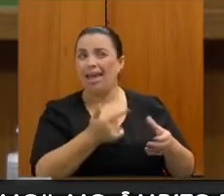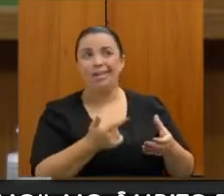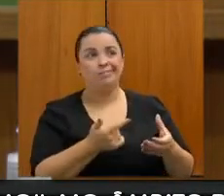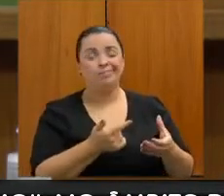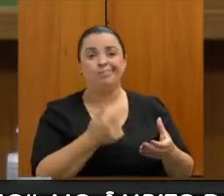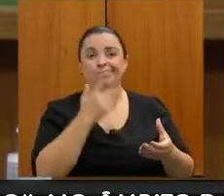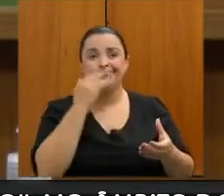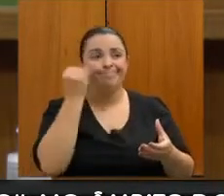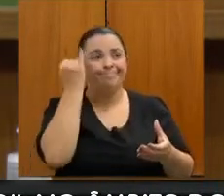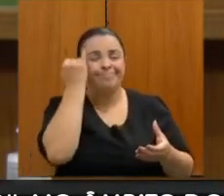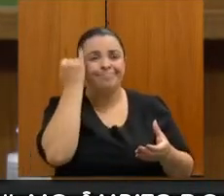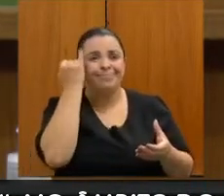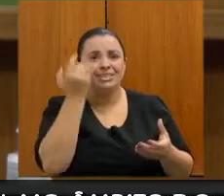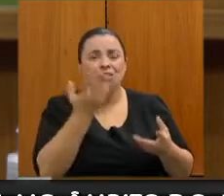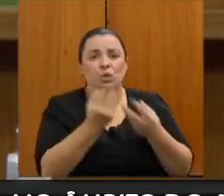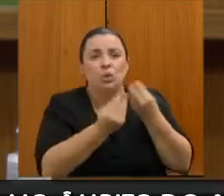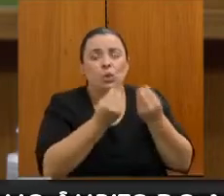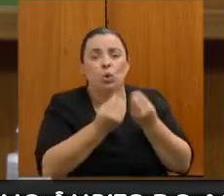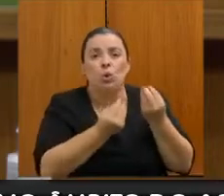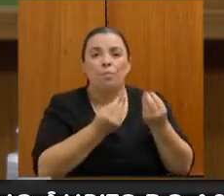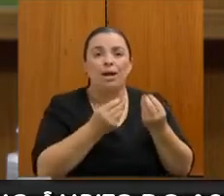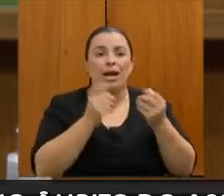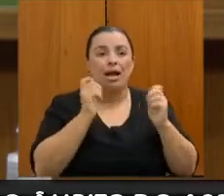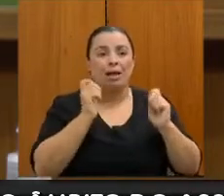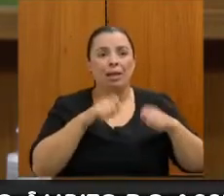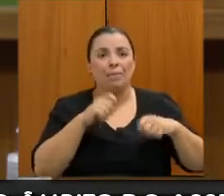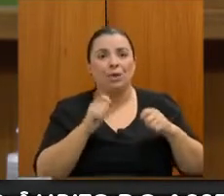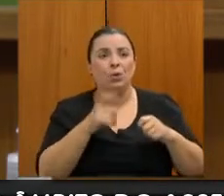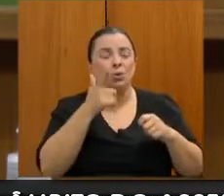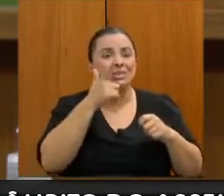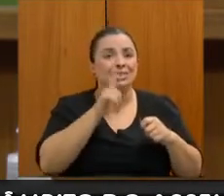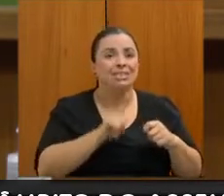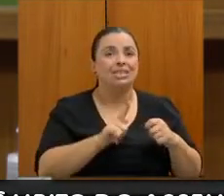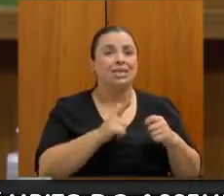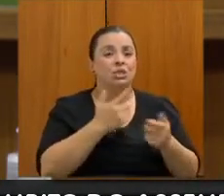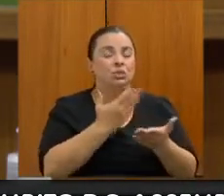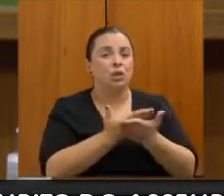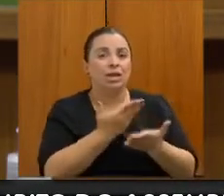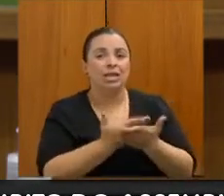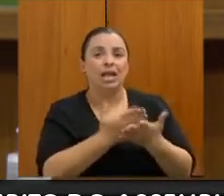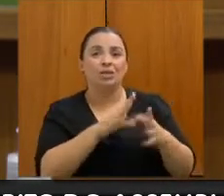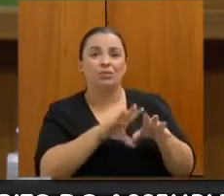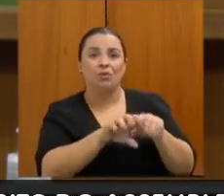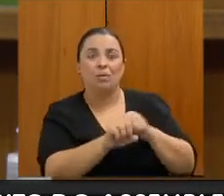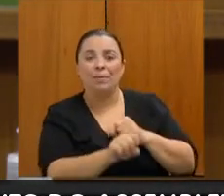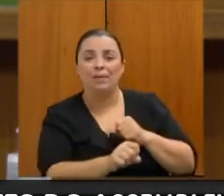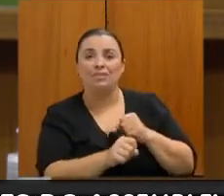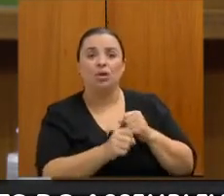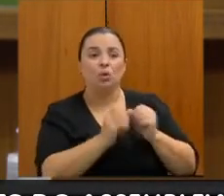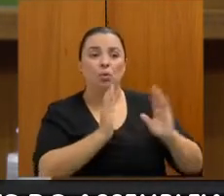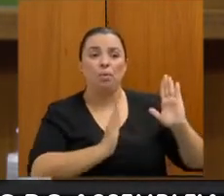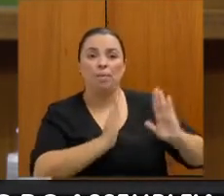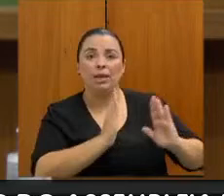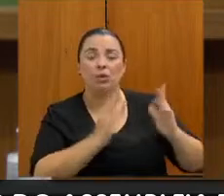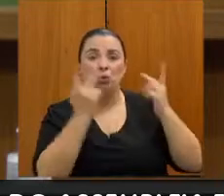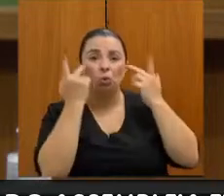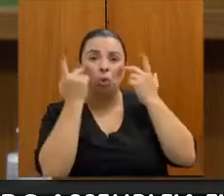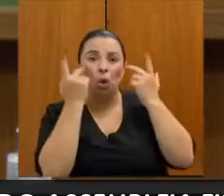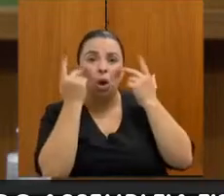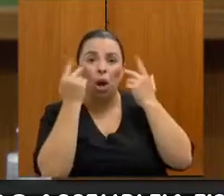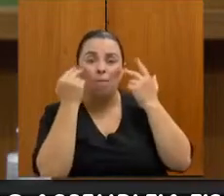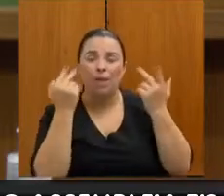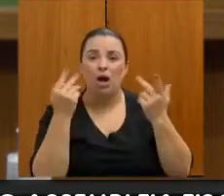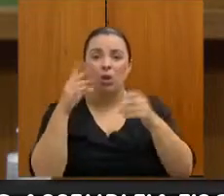uma escolaridade nos meios, no percurso normal que a gente estabeleceu dentro da educação.